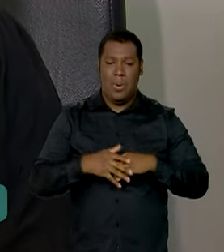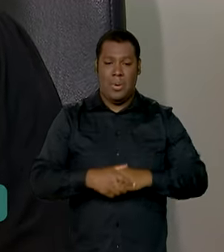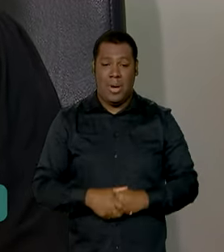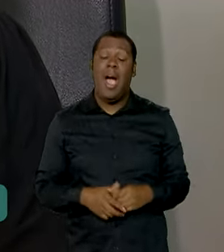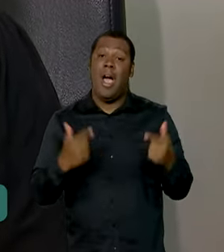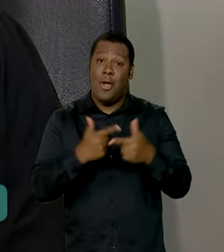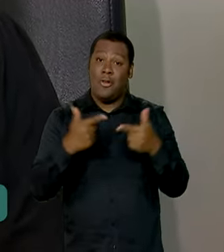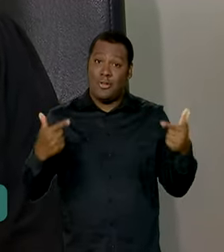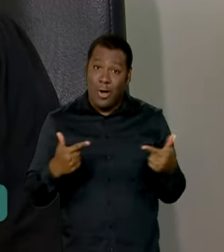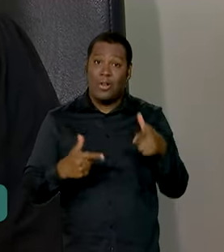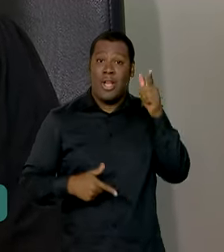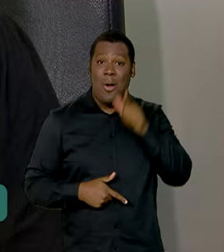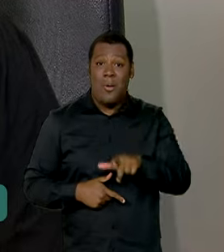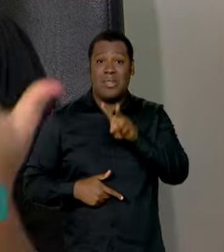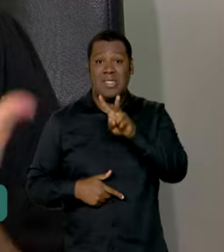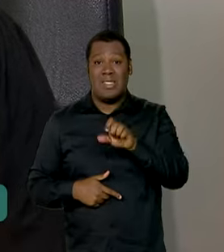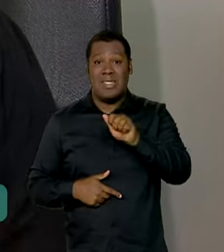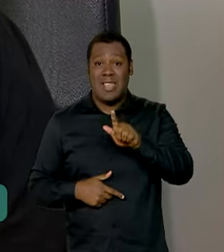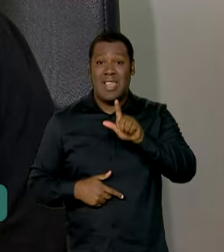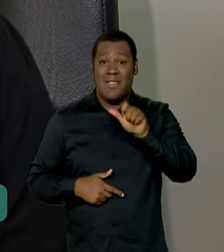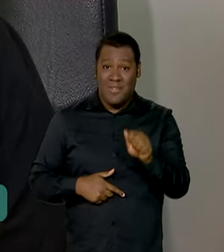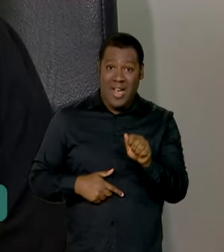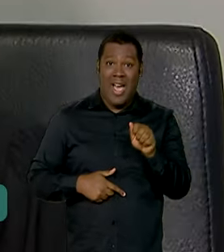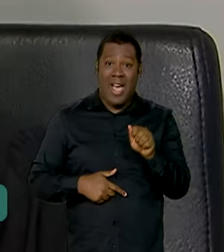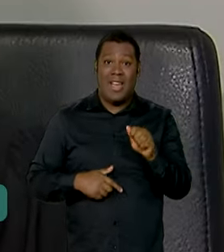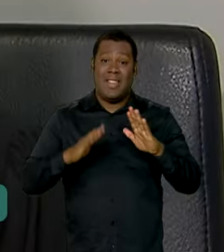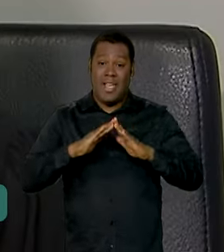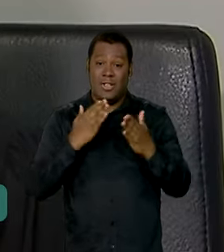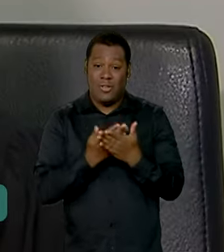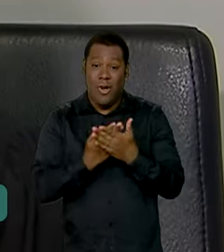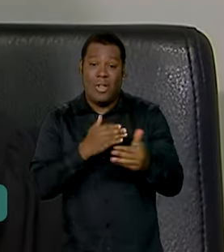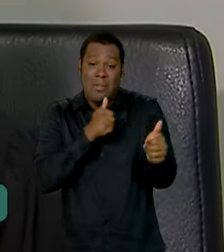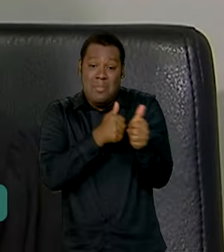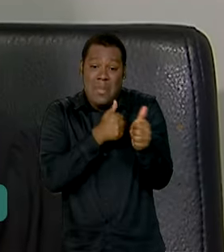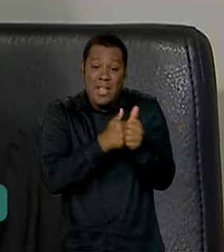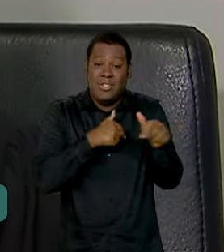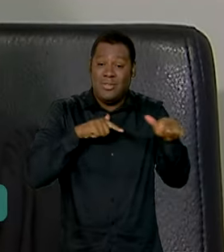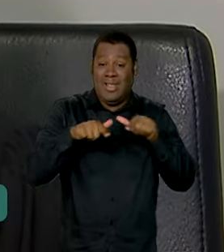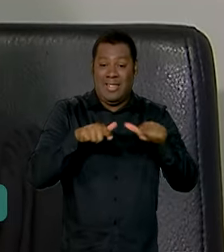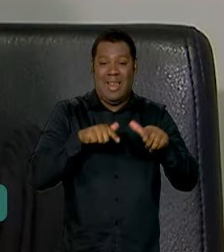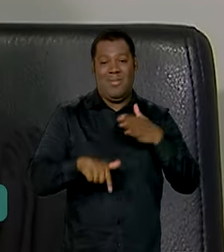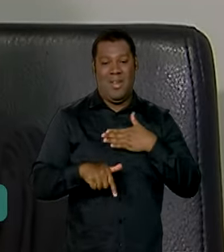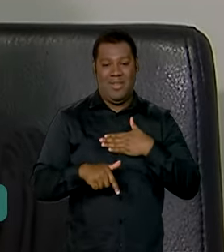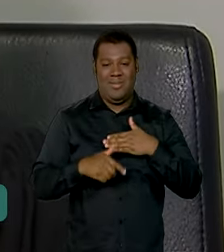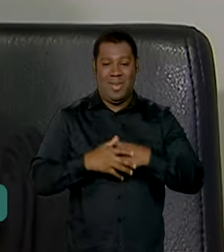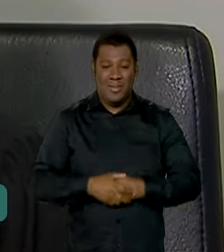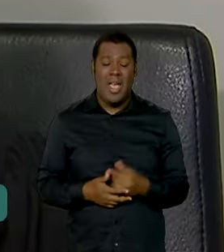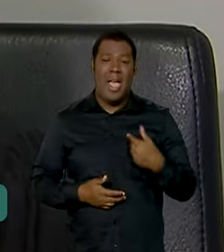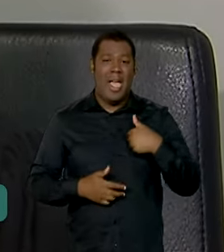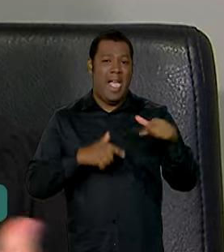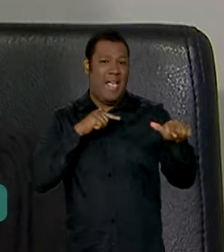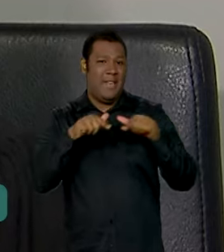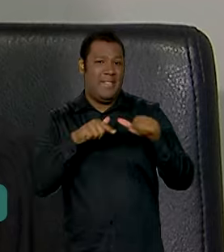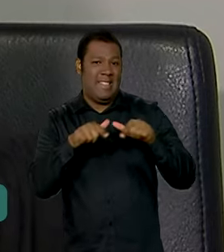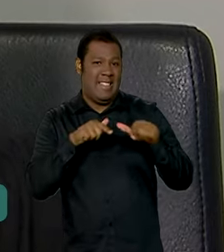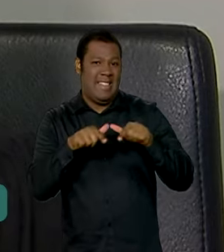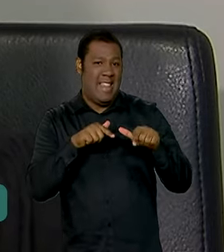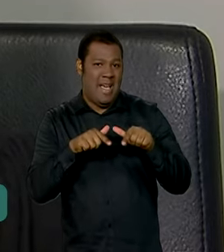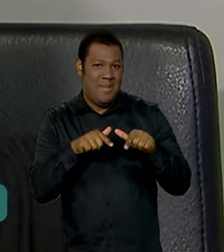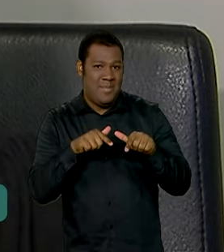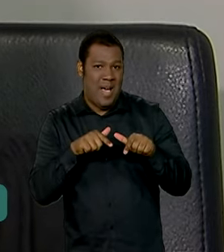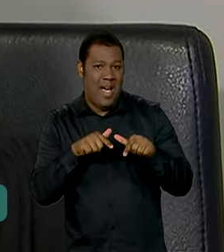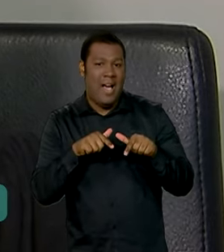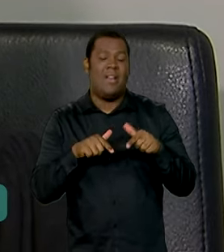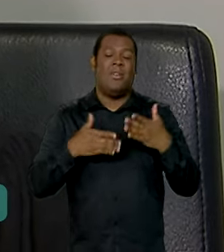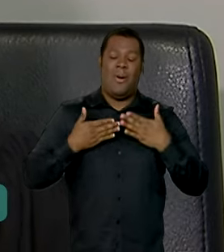sorte de conseguir a vaga para ela na escola perto daqui do meu trabalho. Poder trabalhar e não precisar também estar pagando uma outra atividade,